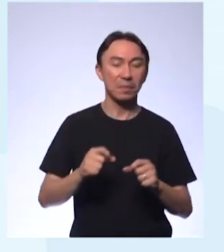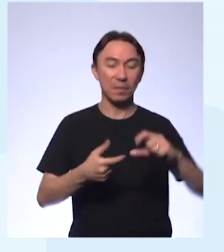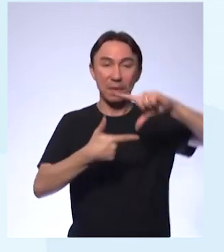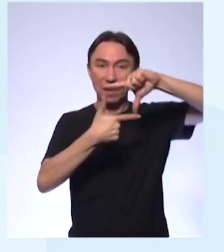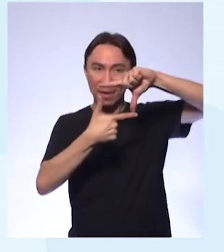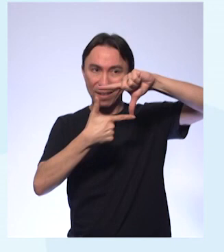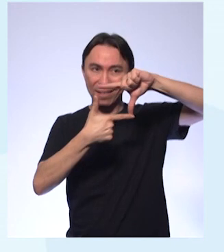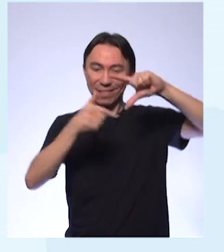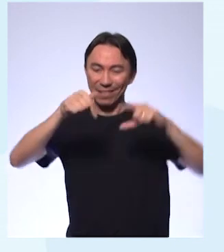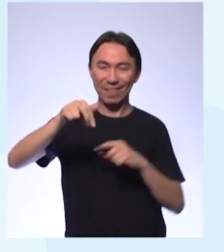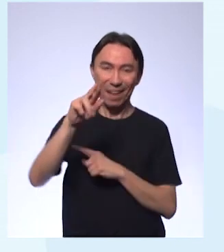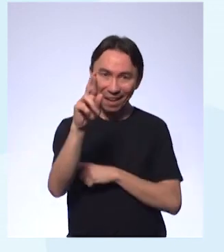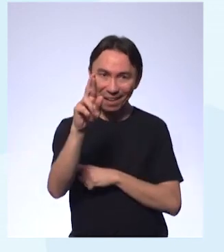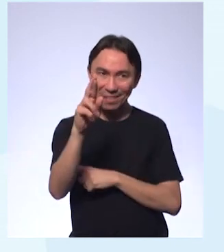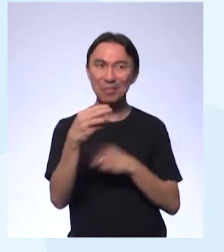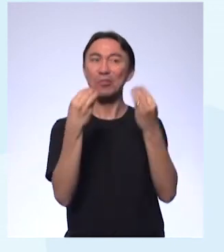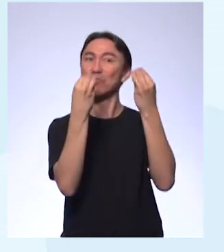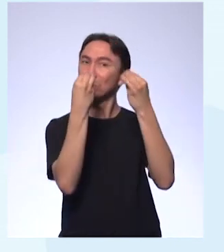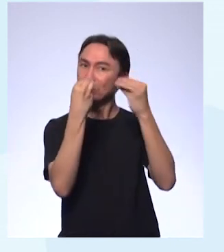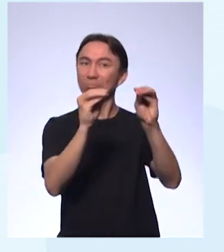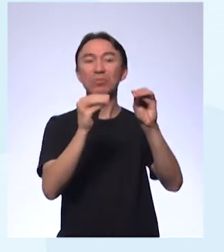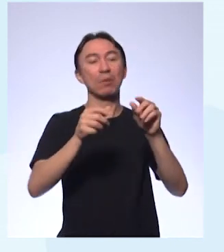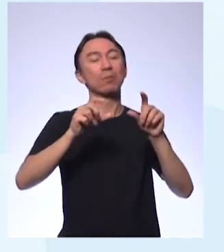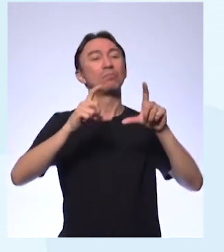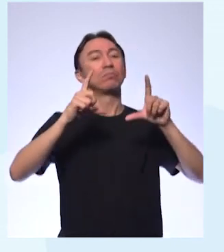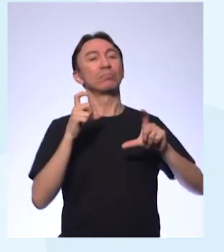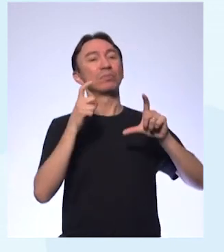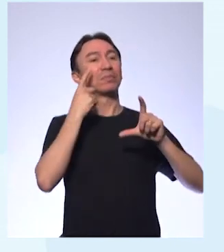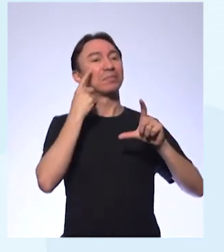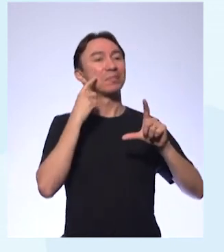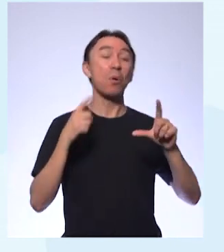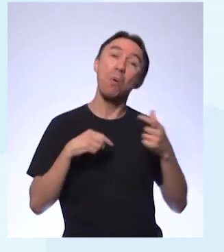que a gente promete de ler assim assim que